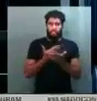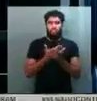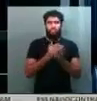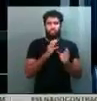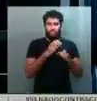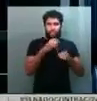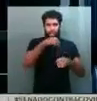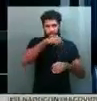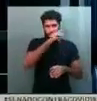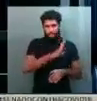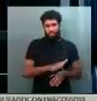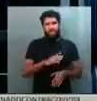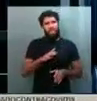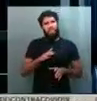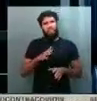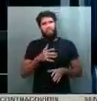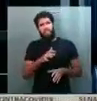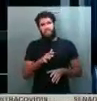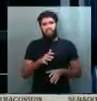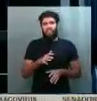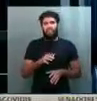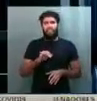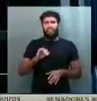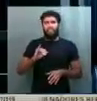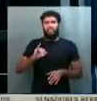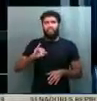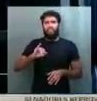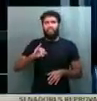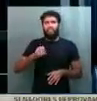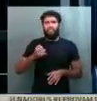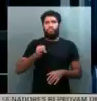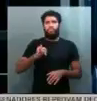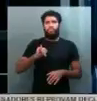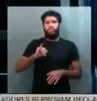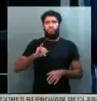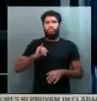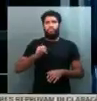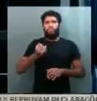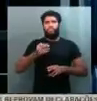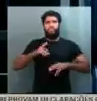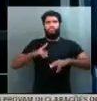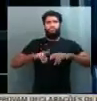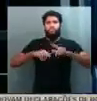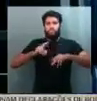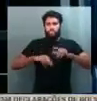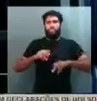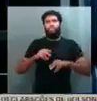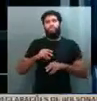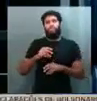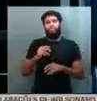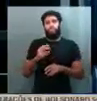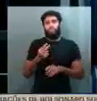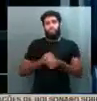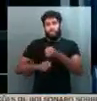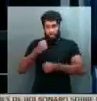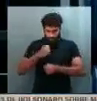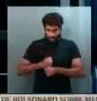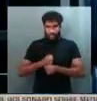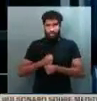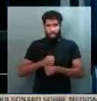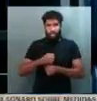para o início de junho de 2020. Foi uma vacina que começou a submeter documentos para a Anvisa